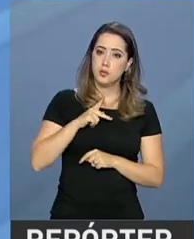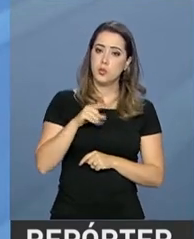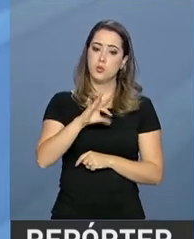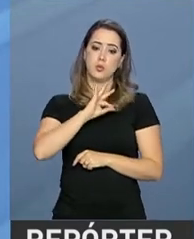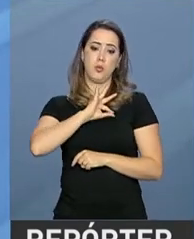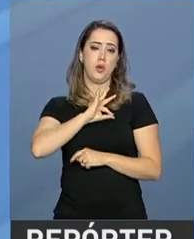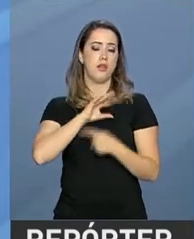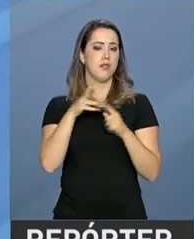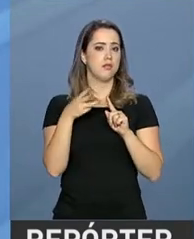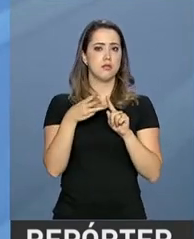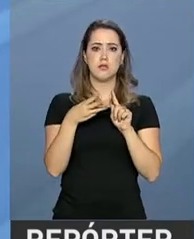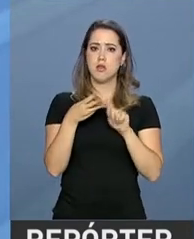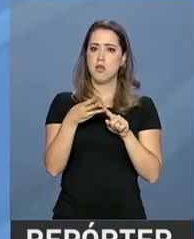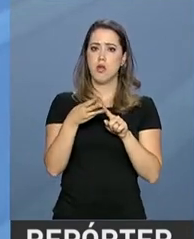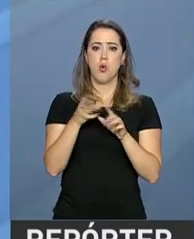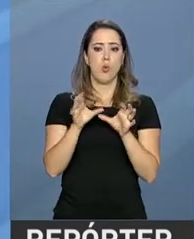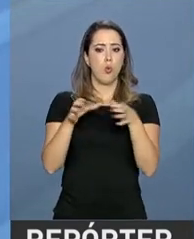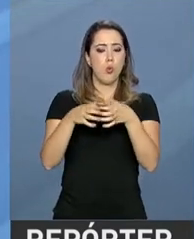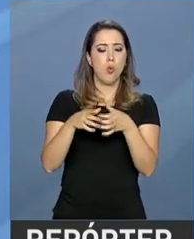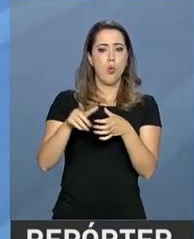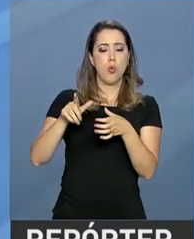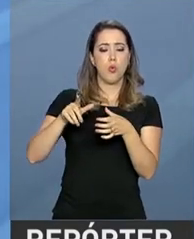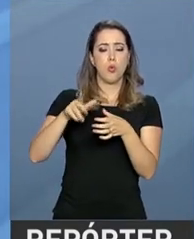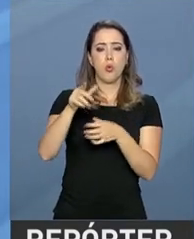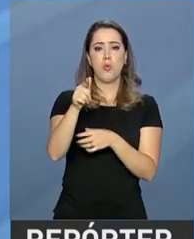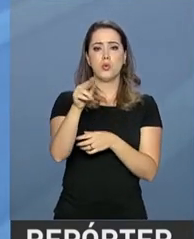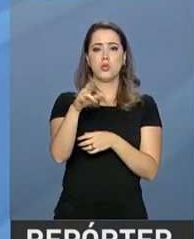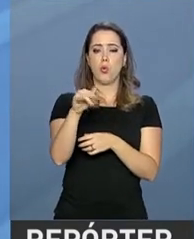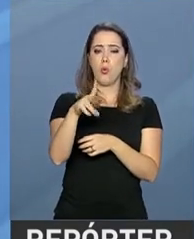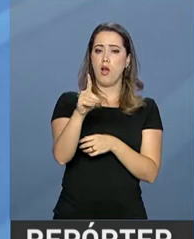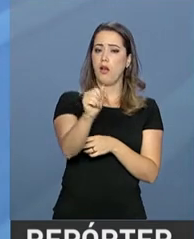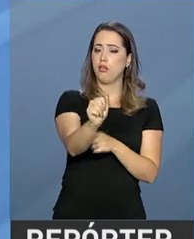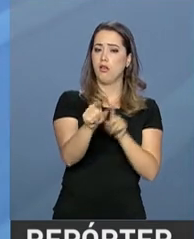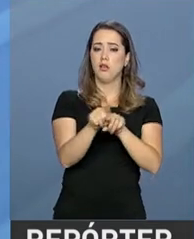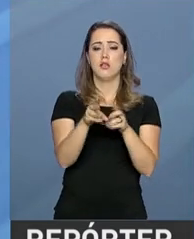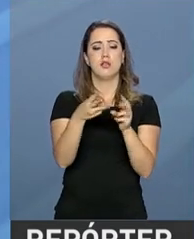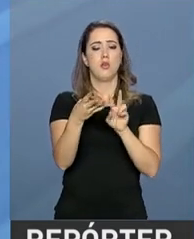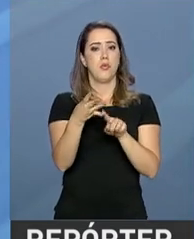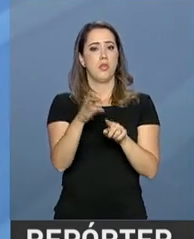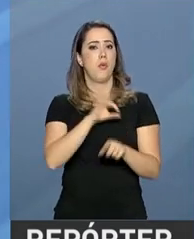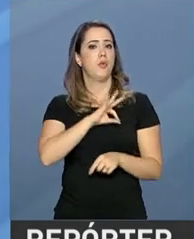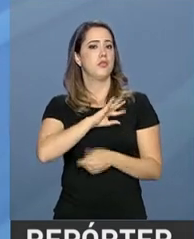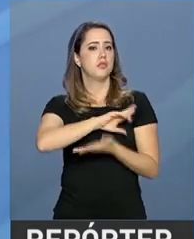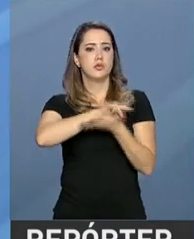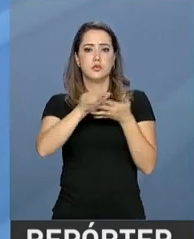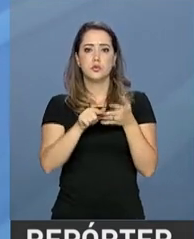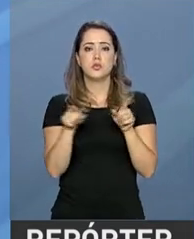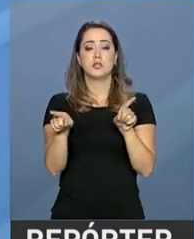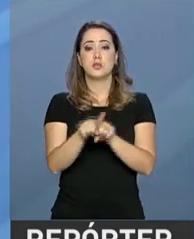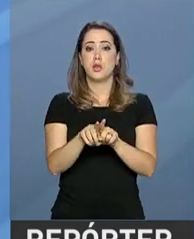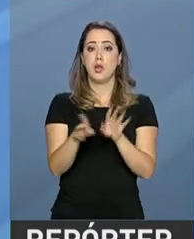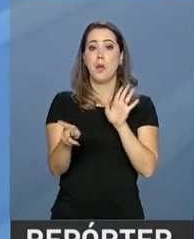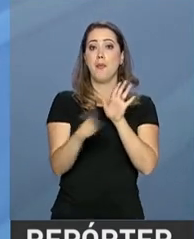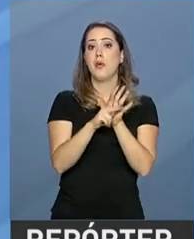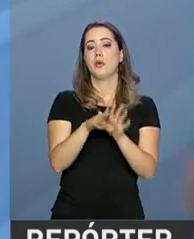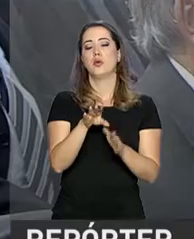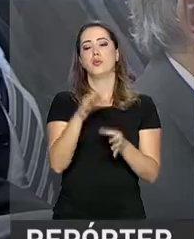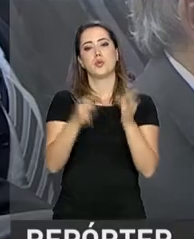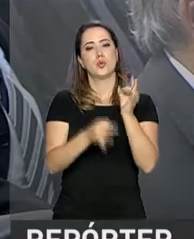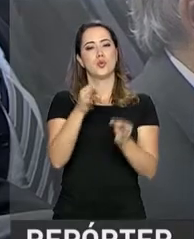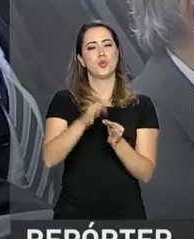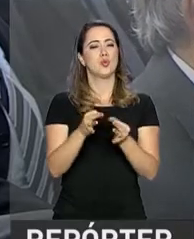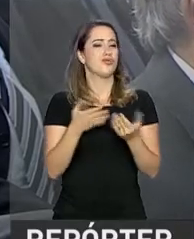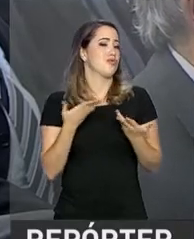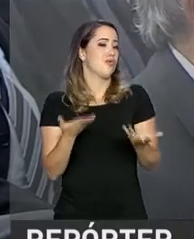as guardas municipais, Polícia Federal, Polícia Rodoviária e também a própria Justiça. Isso significa